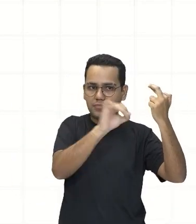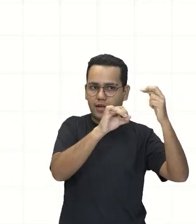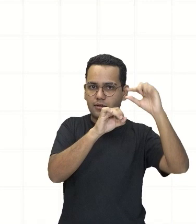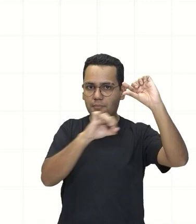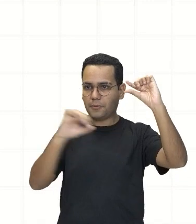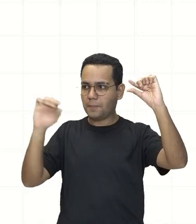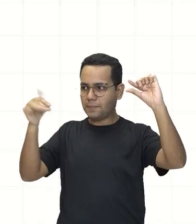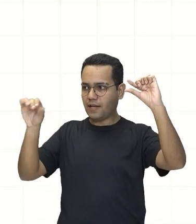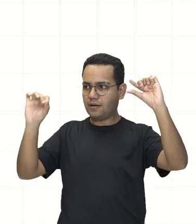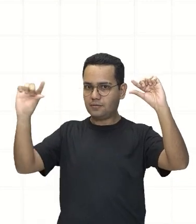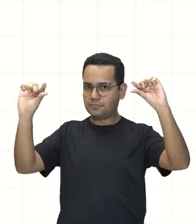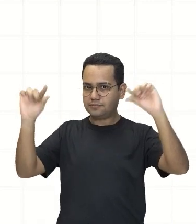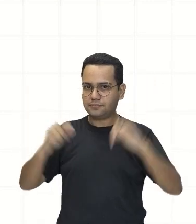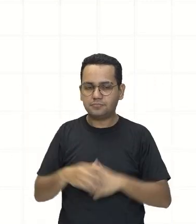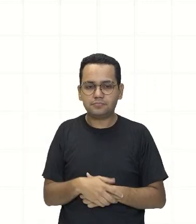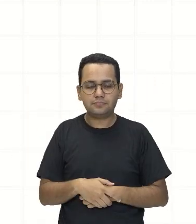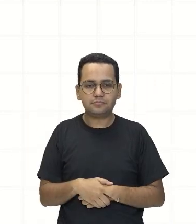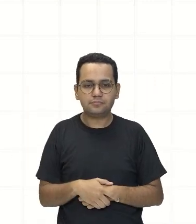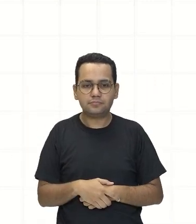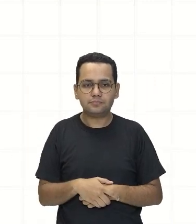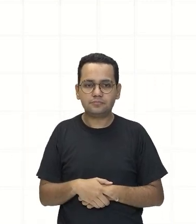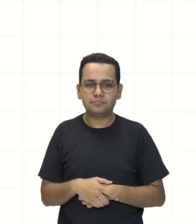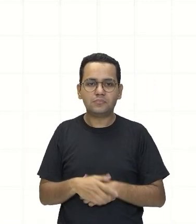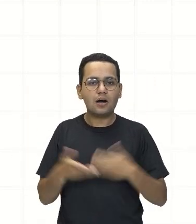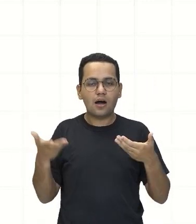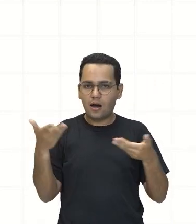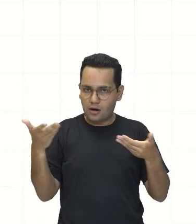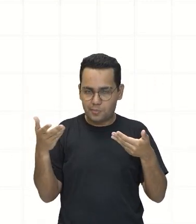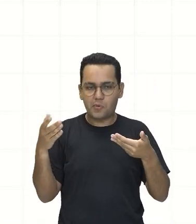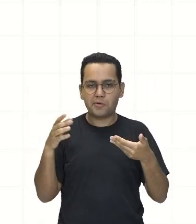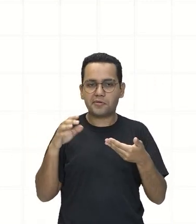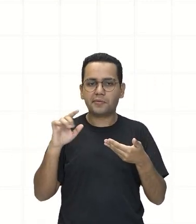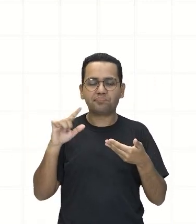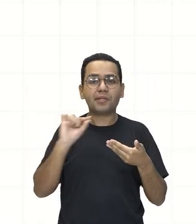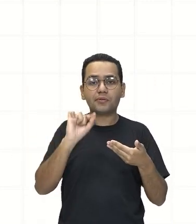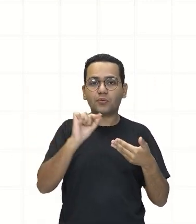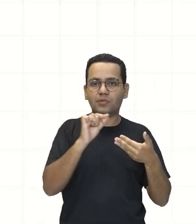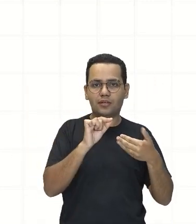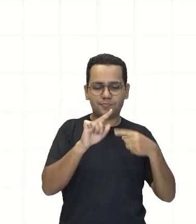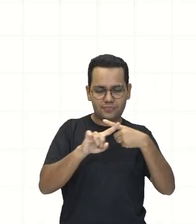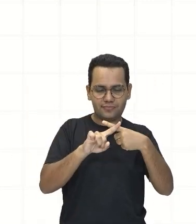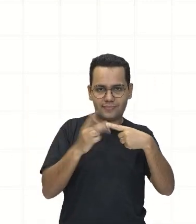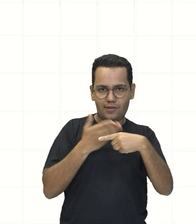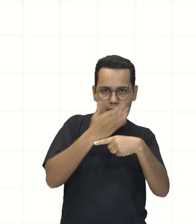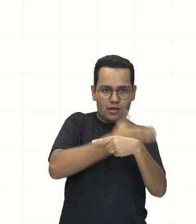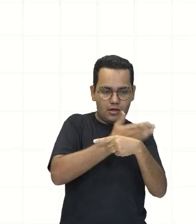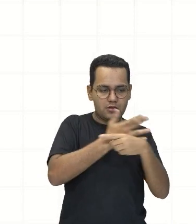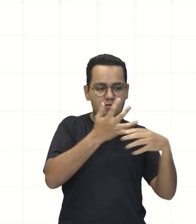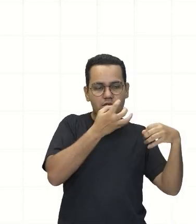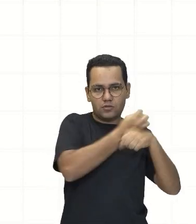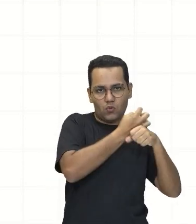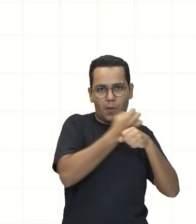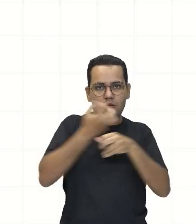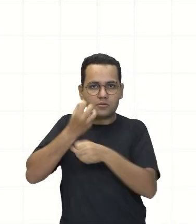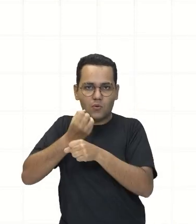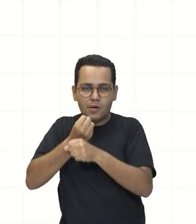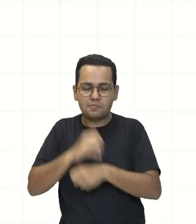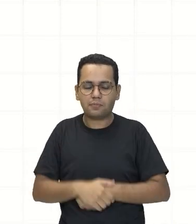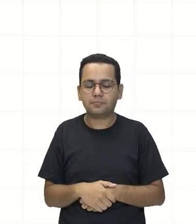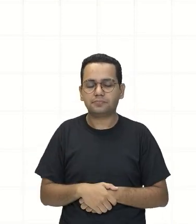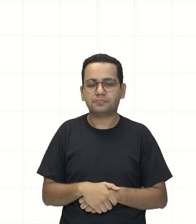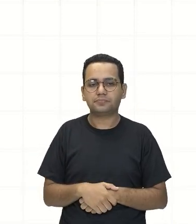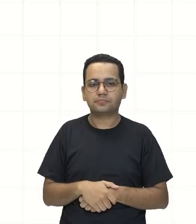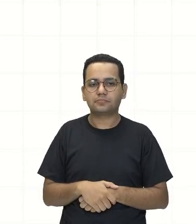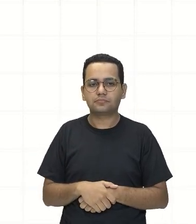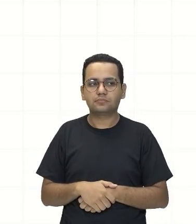operar o que nós chamamos Olha Dos coeficientes E aqui que eu posso operar Ficando Então vamos subtrair